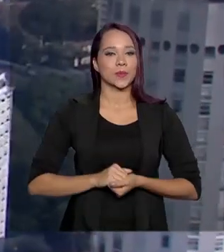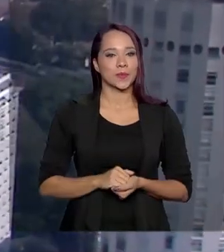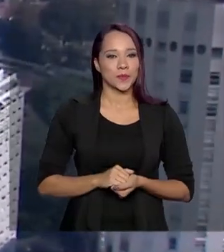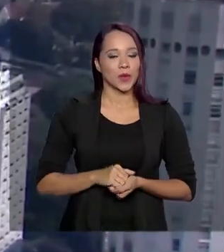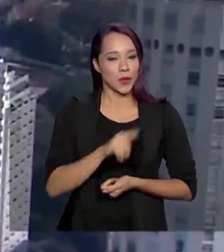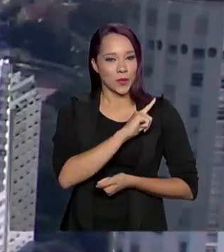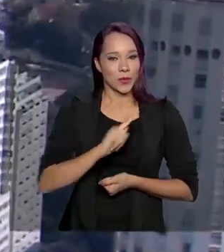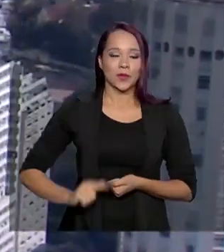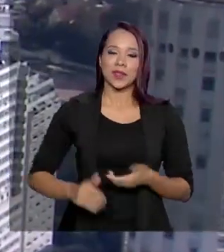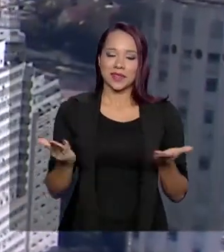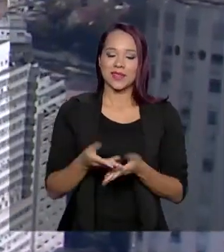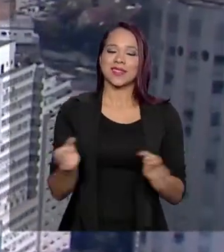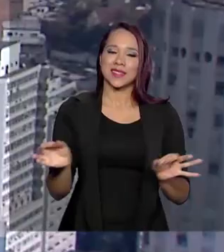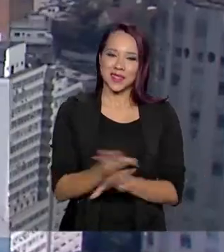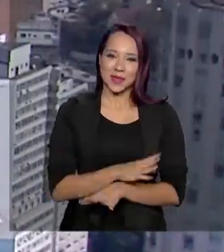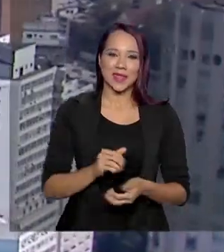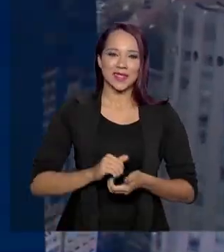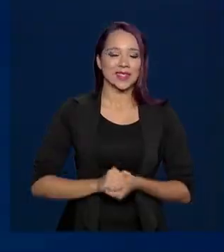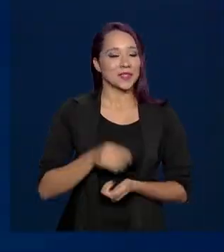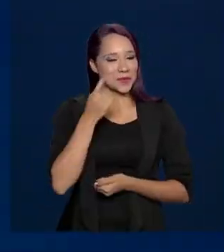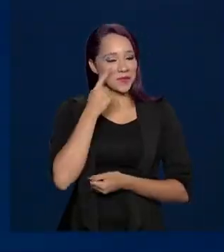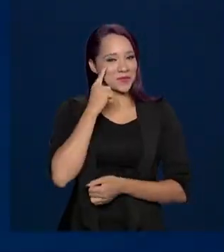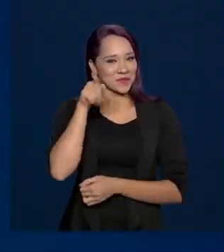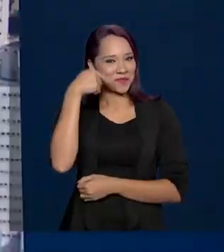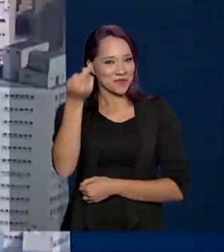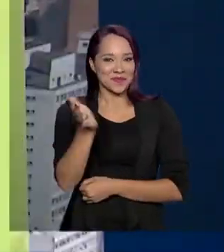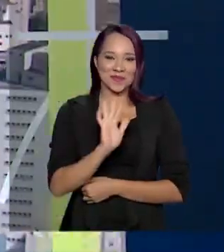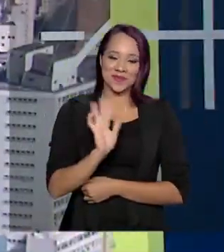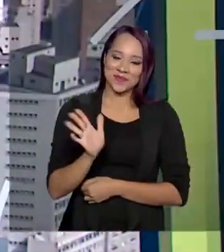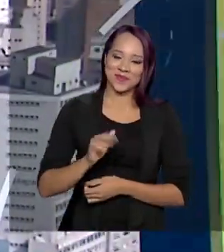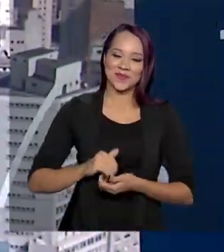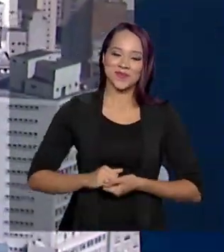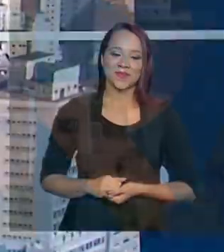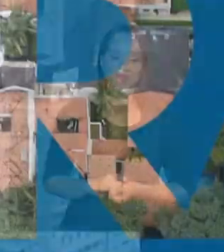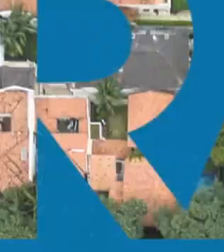O governo agora termina aqui. A gente se vê na próxima edição.